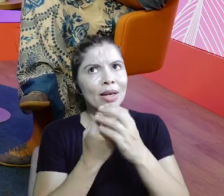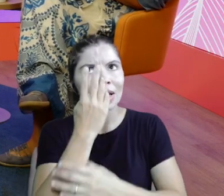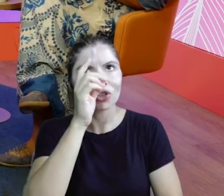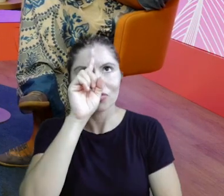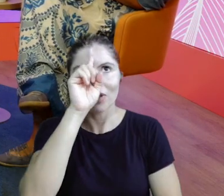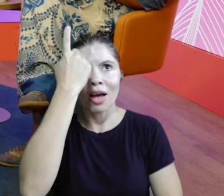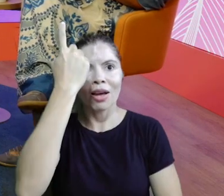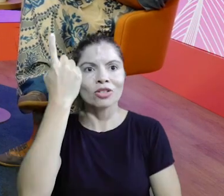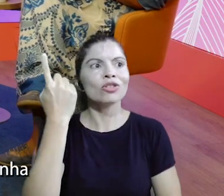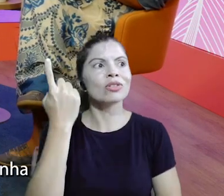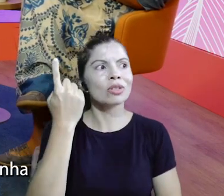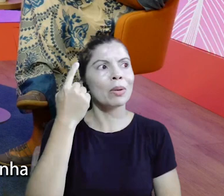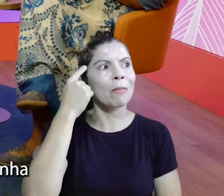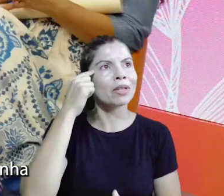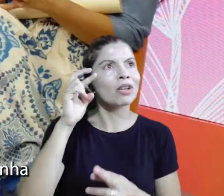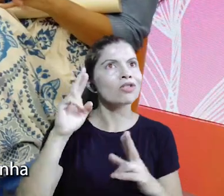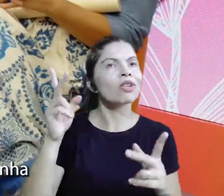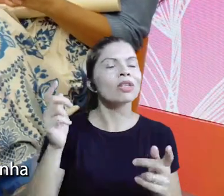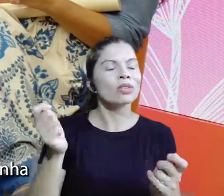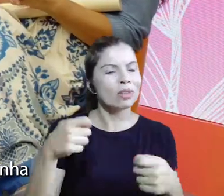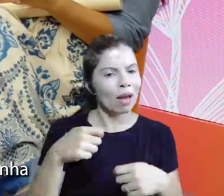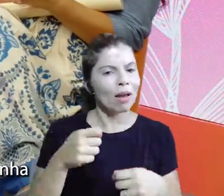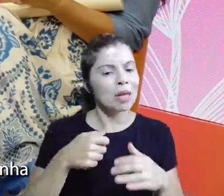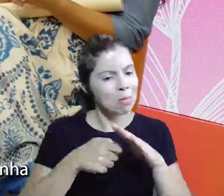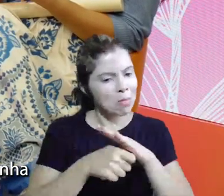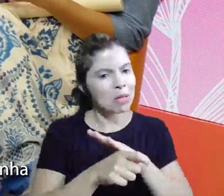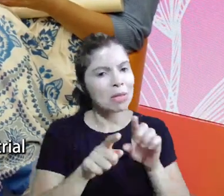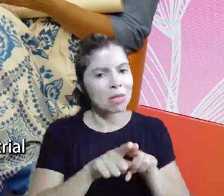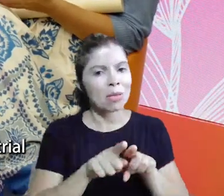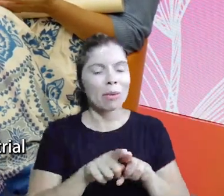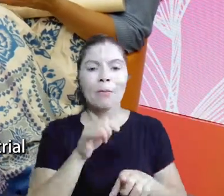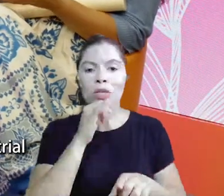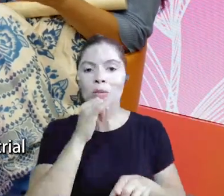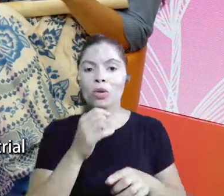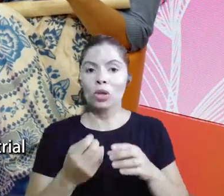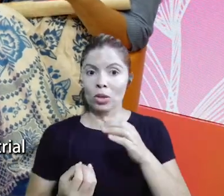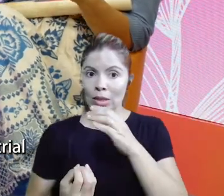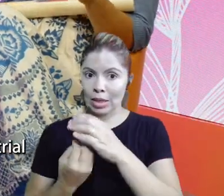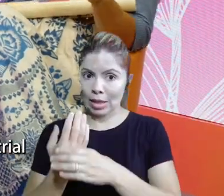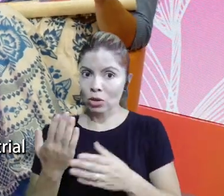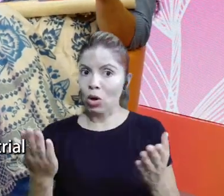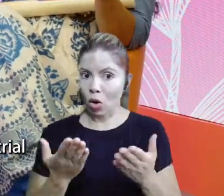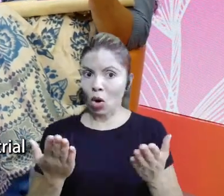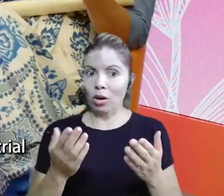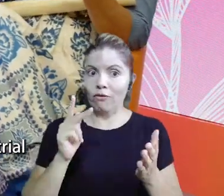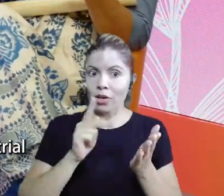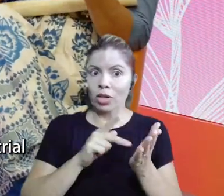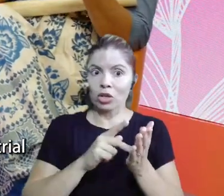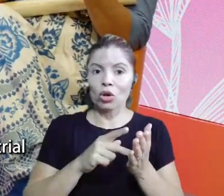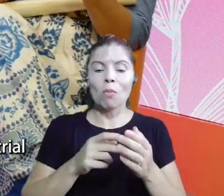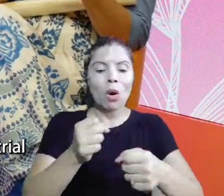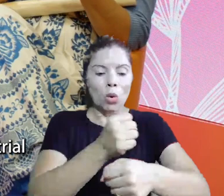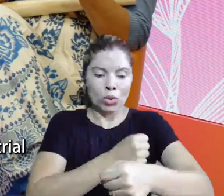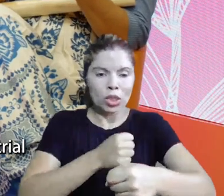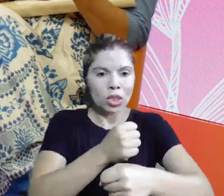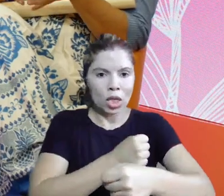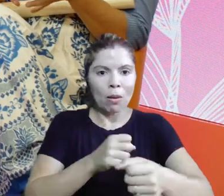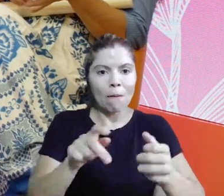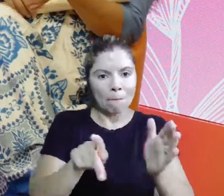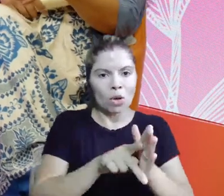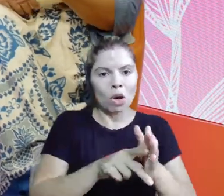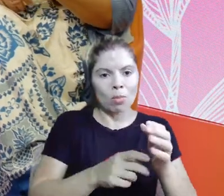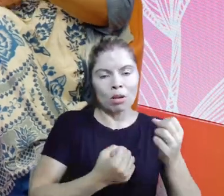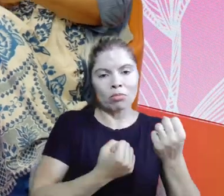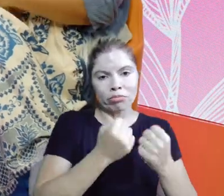fazer um negócio diferente. Vou te dar um exemplo, a gente está montando agora uma cozinha industrial ali, pequena, cozinha industrial não, é uma cozinha industrial bem